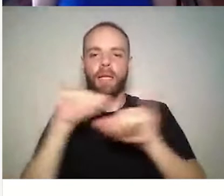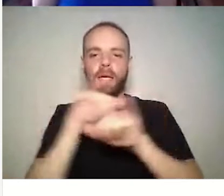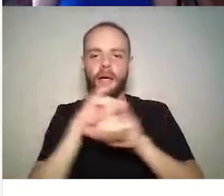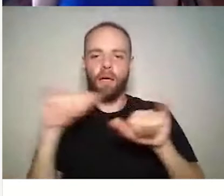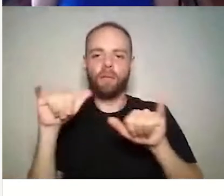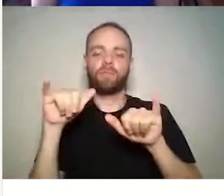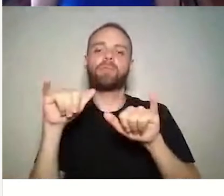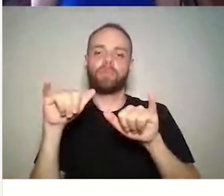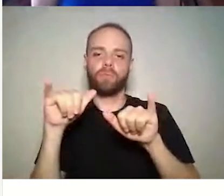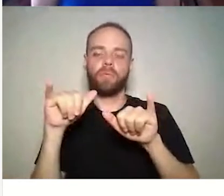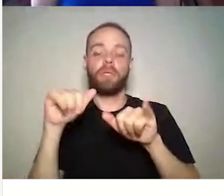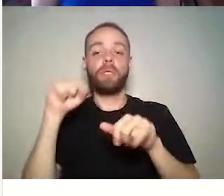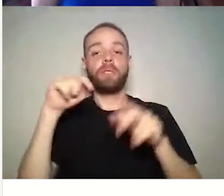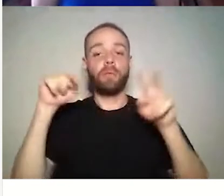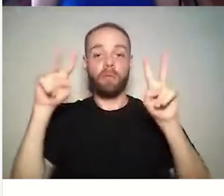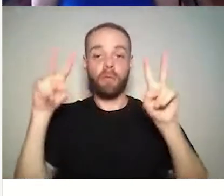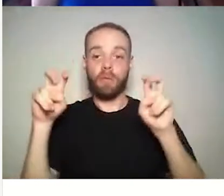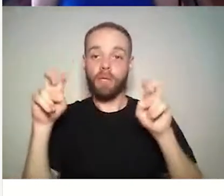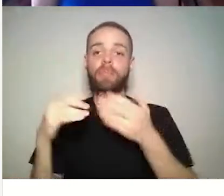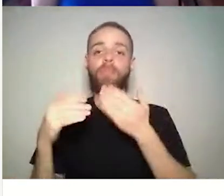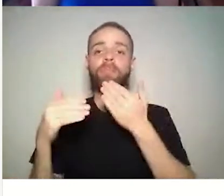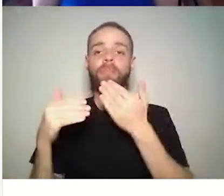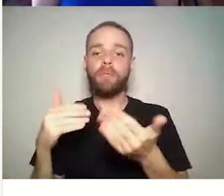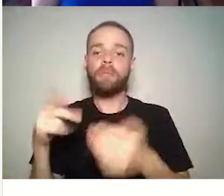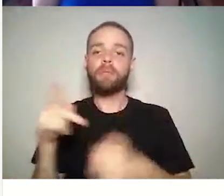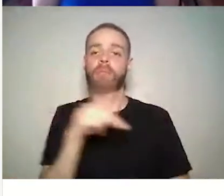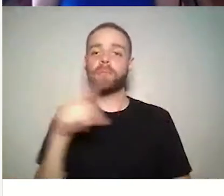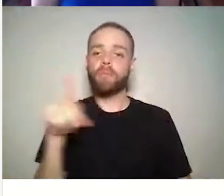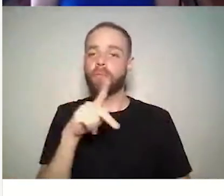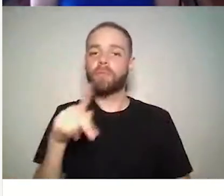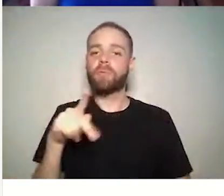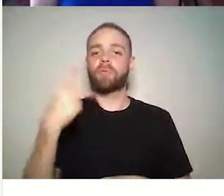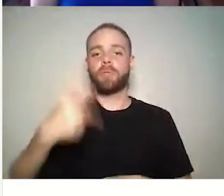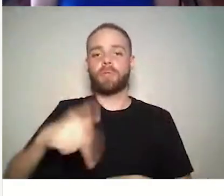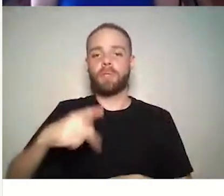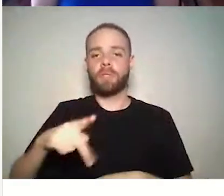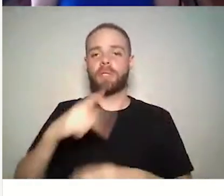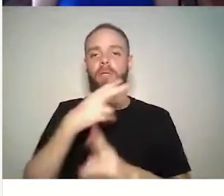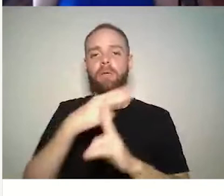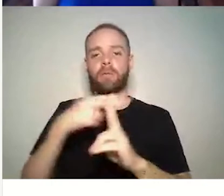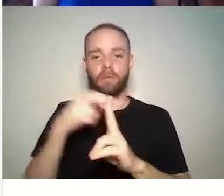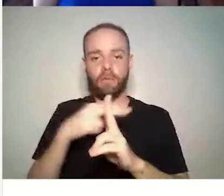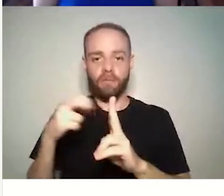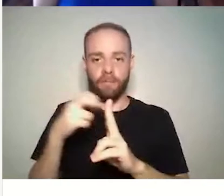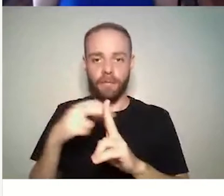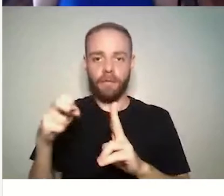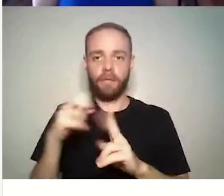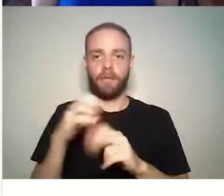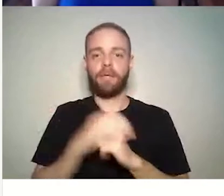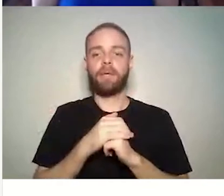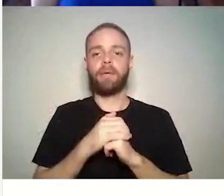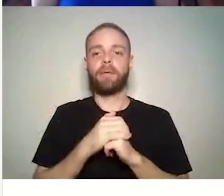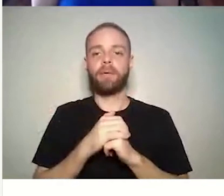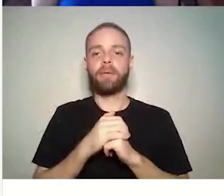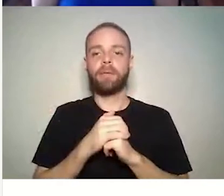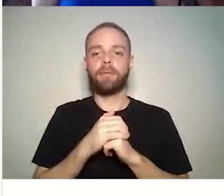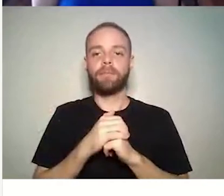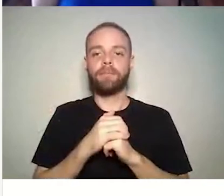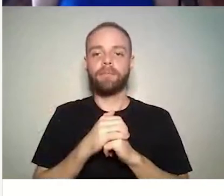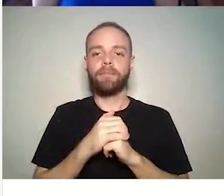tema que tem sido muito demandado pelos nossos professores. E temos certeza que daqui para frente, com o uso